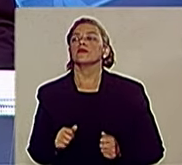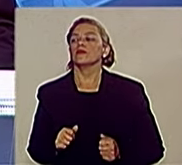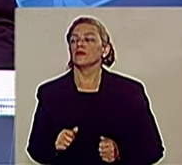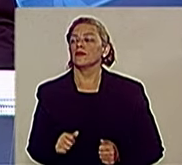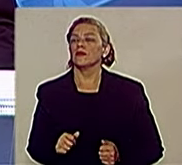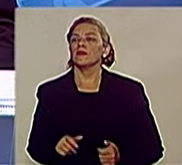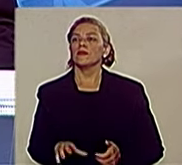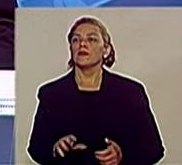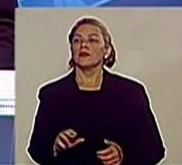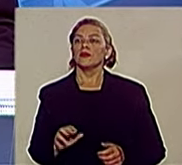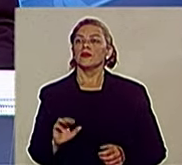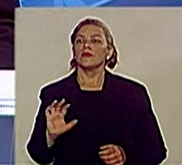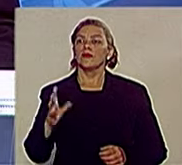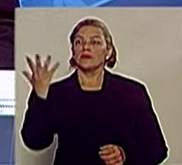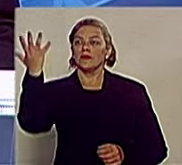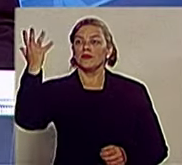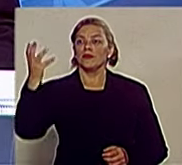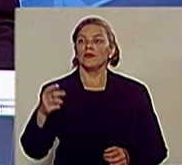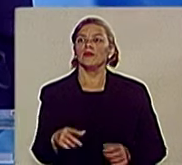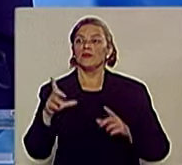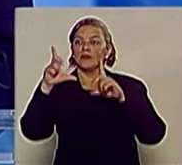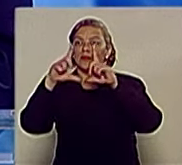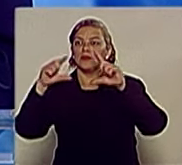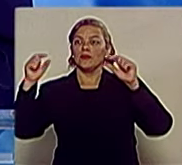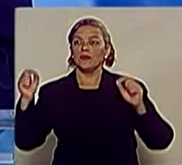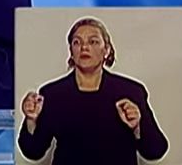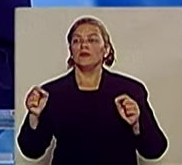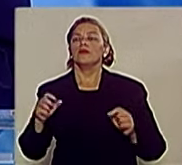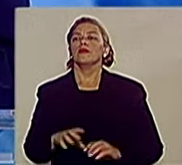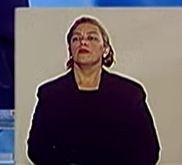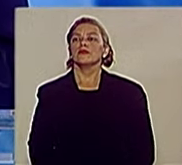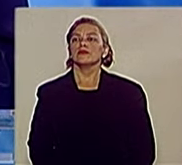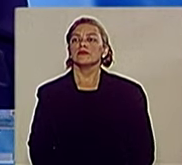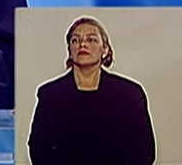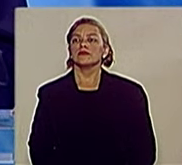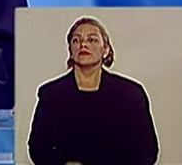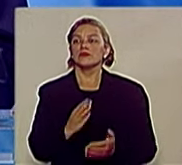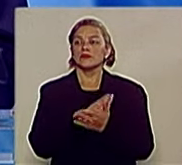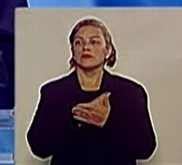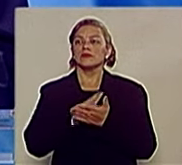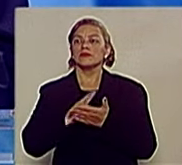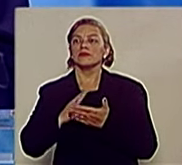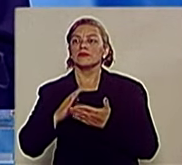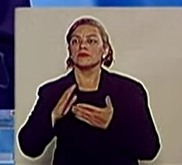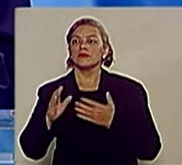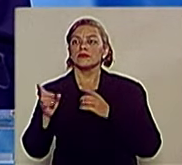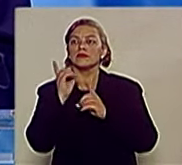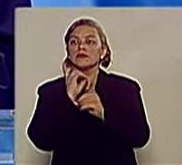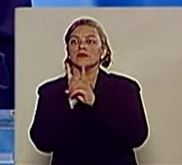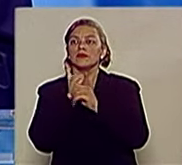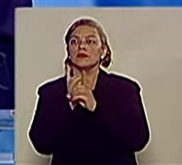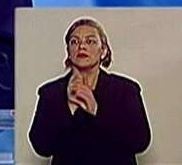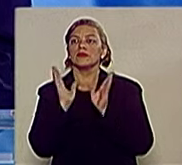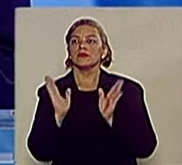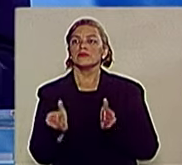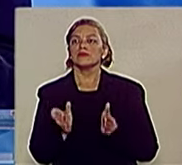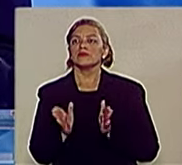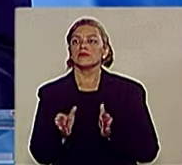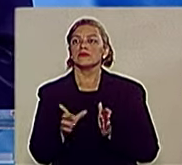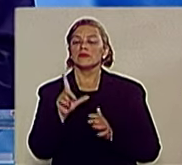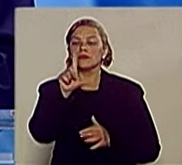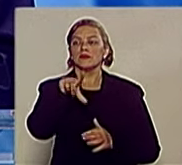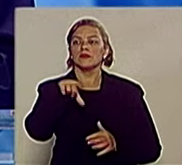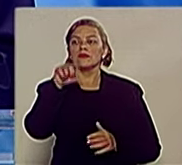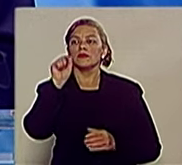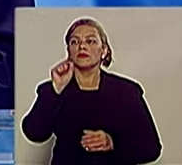não se repita aqui em São José dos Campos. Seguimos com o debate dos candidatos à Prefeitura de São José dos Campos. Agora, de acordo com o